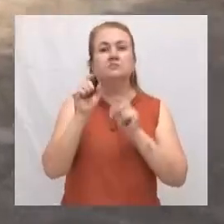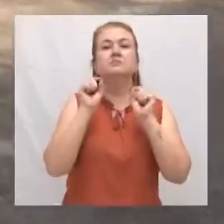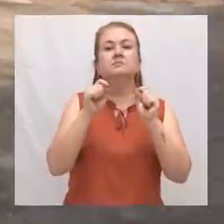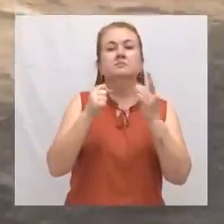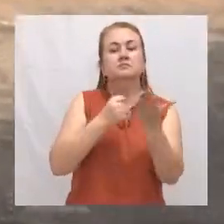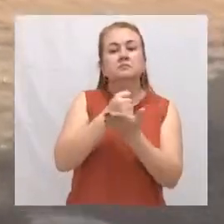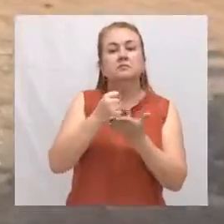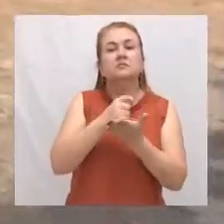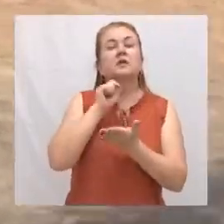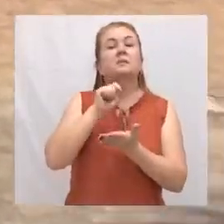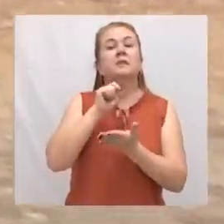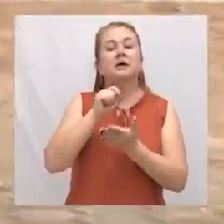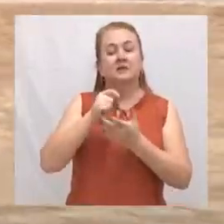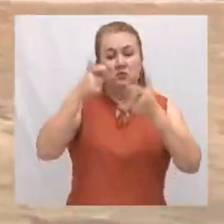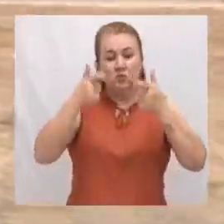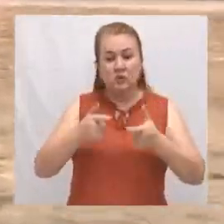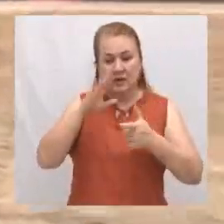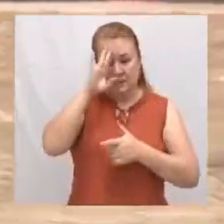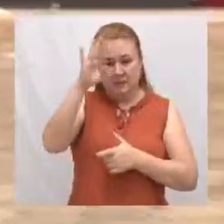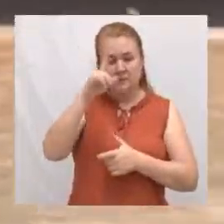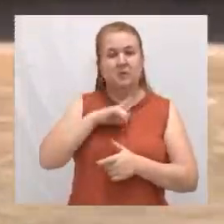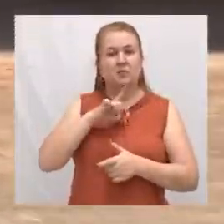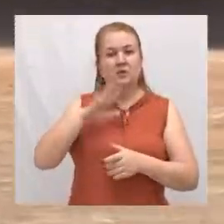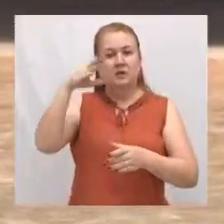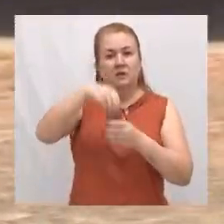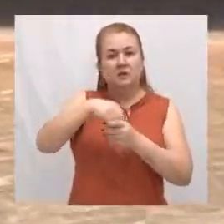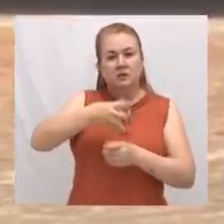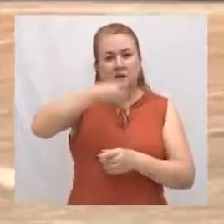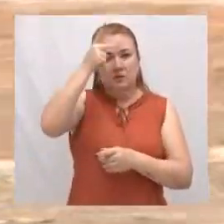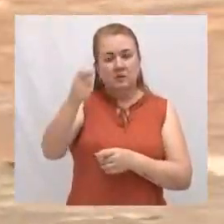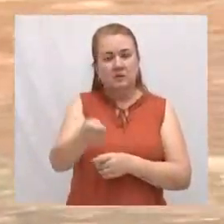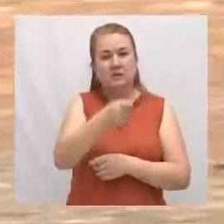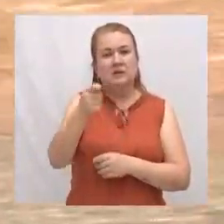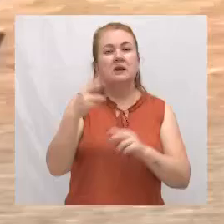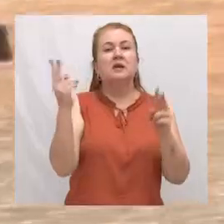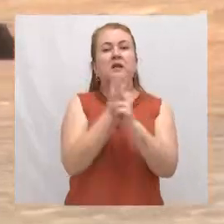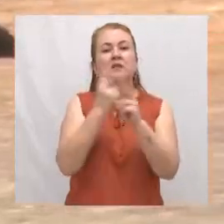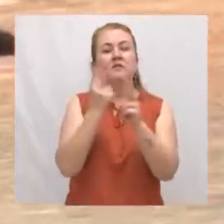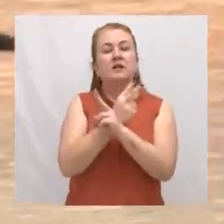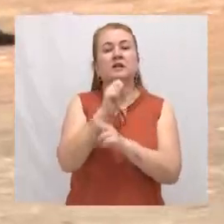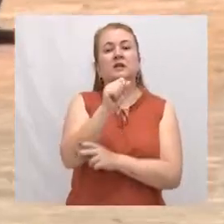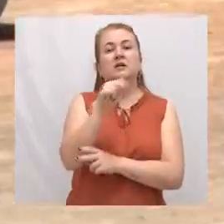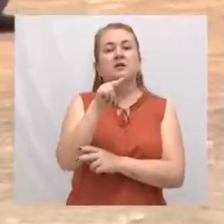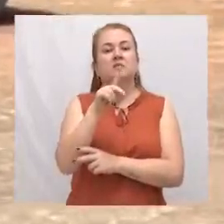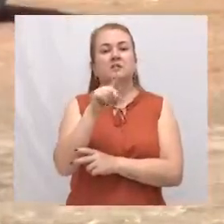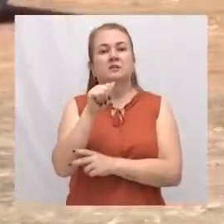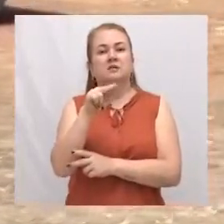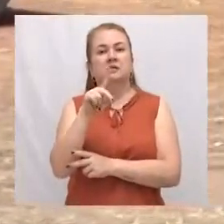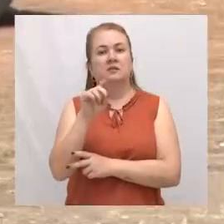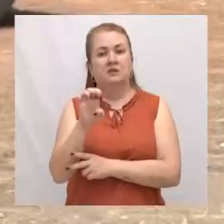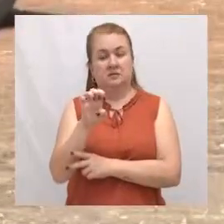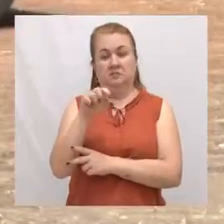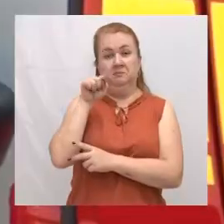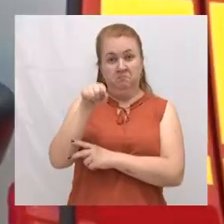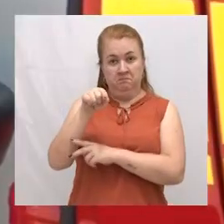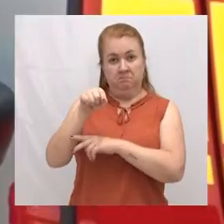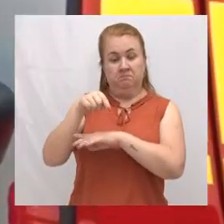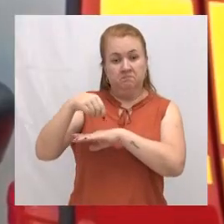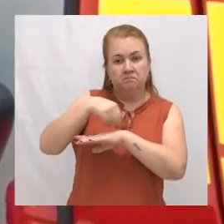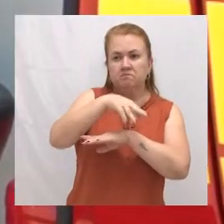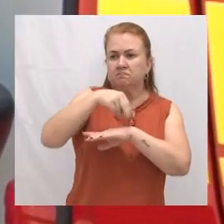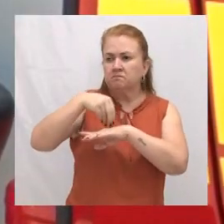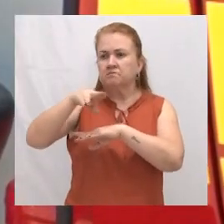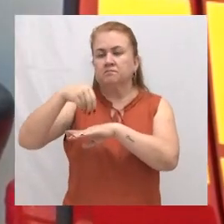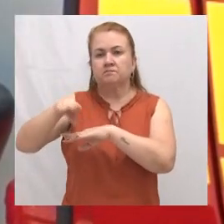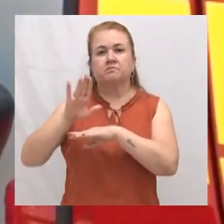base fica sediada no Batalhão dos Bombeiros, situado na Avenida da Saudade, de onde a equipe parte para os atendimentos. A